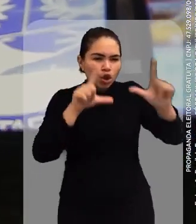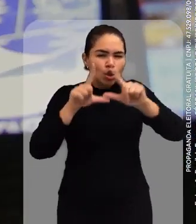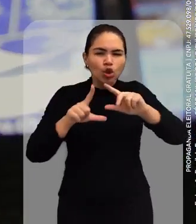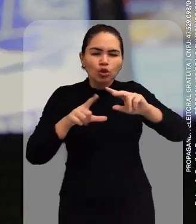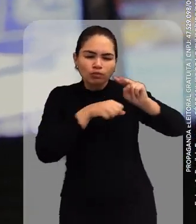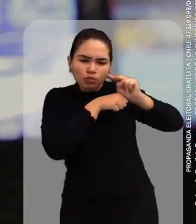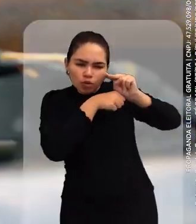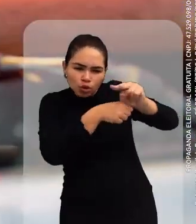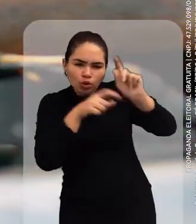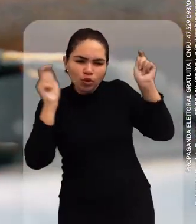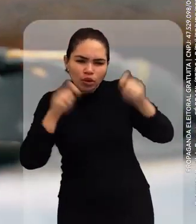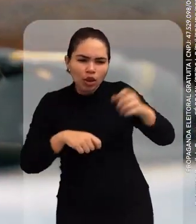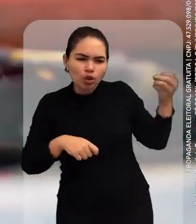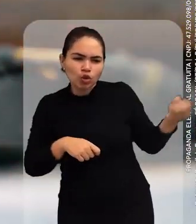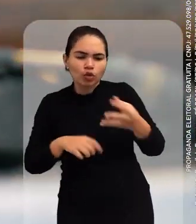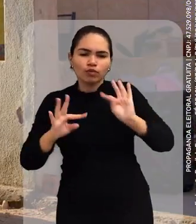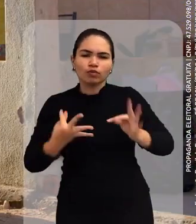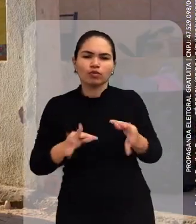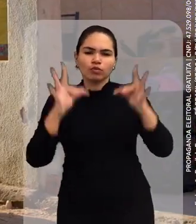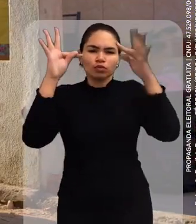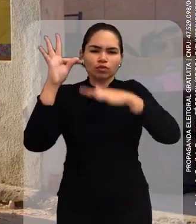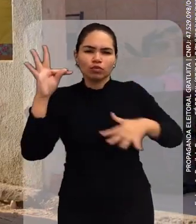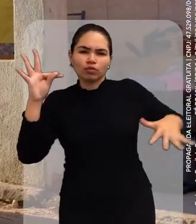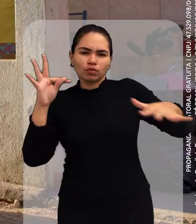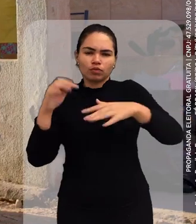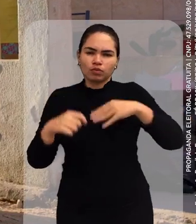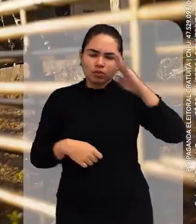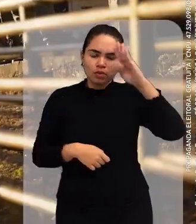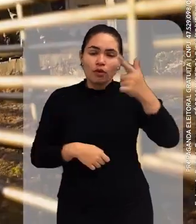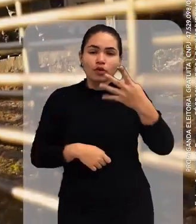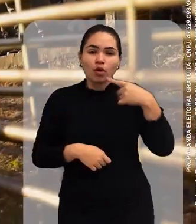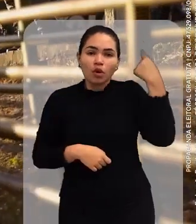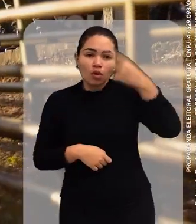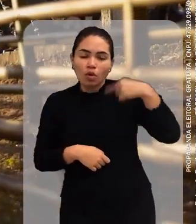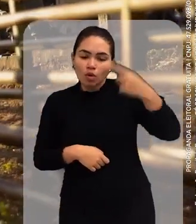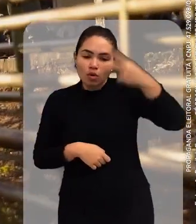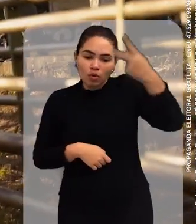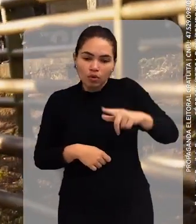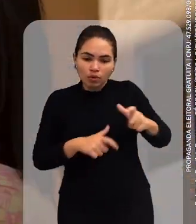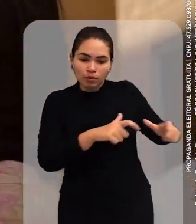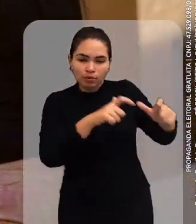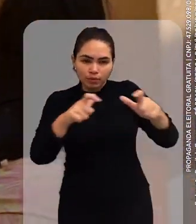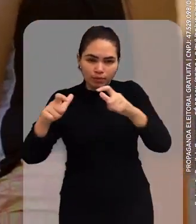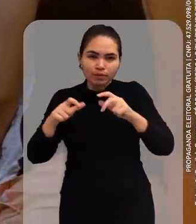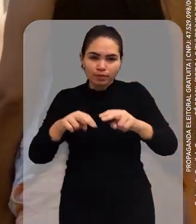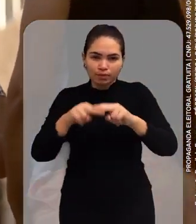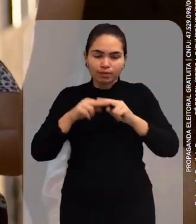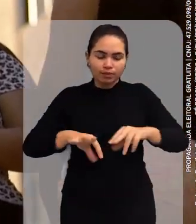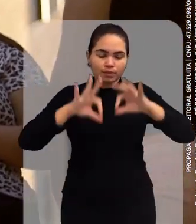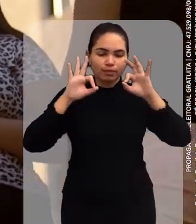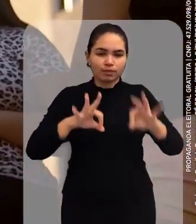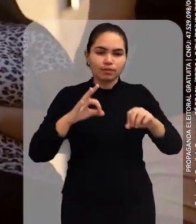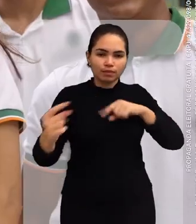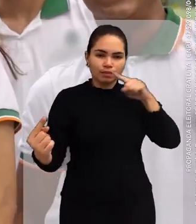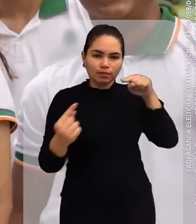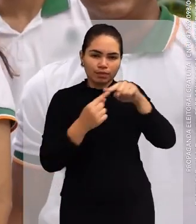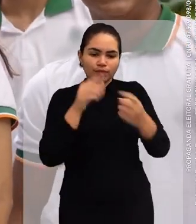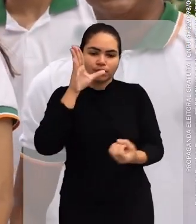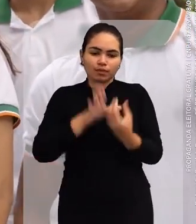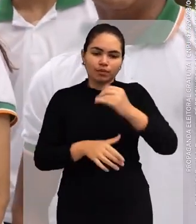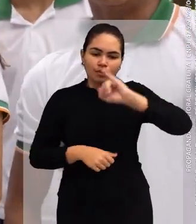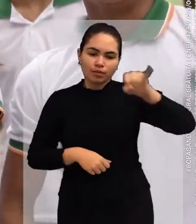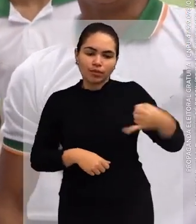todo o Estado. Aumentar a presença policial 24 horas na região metropolitana. Proteger a juventude,